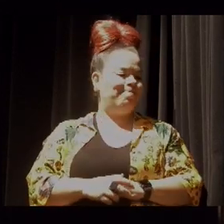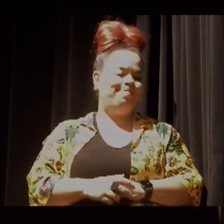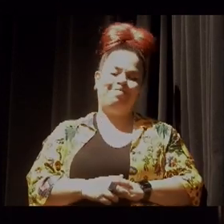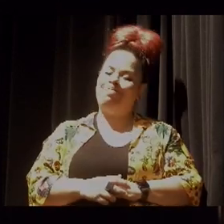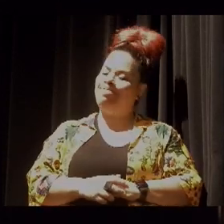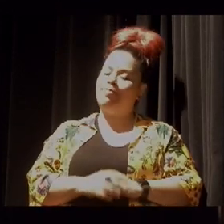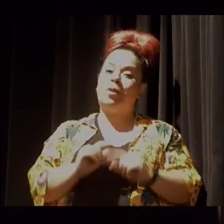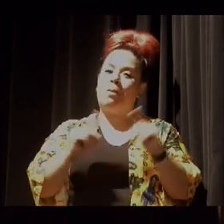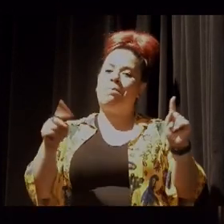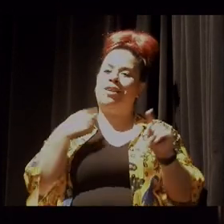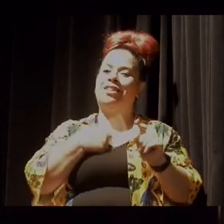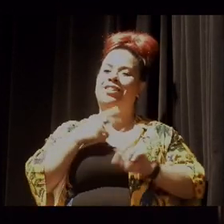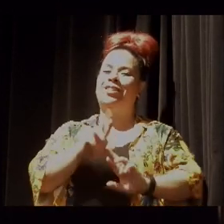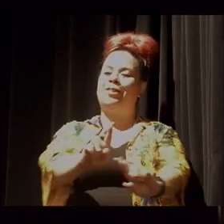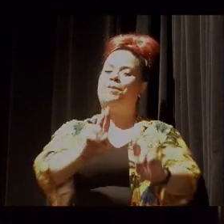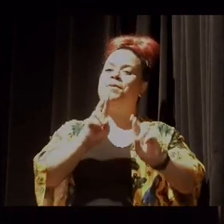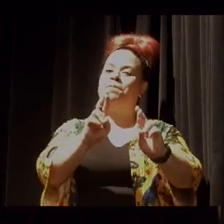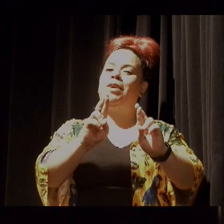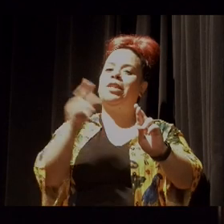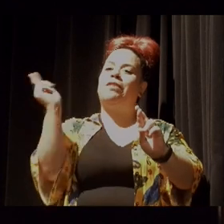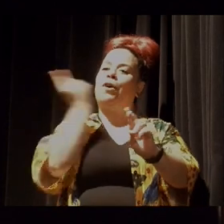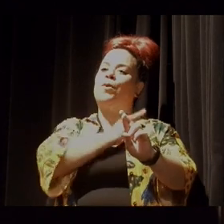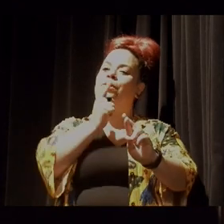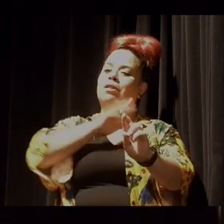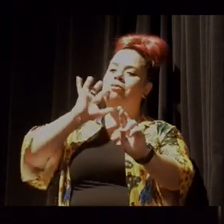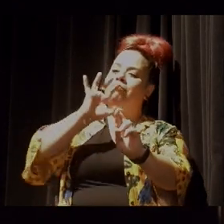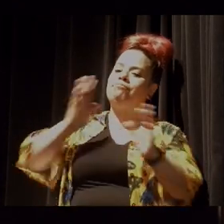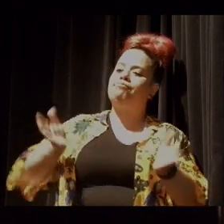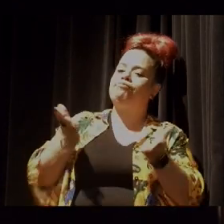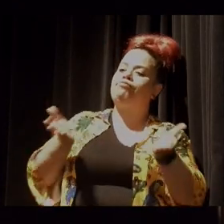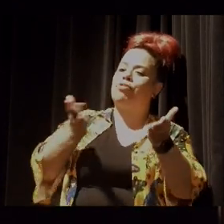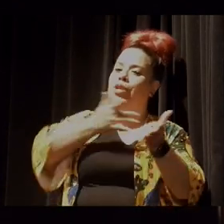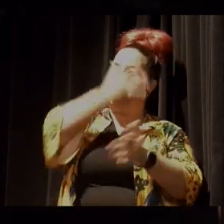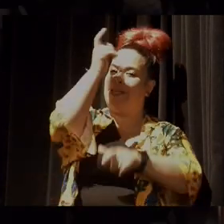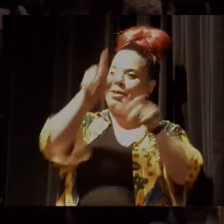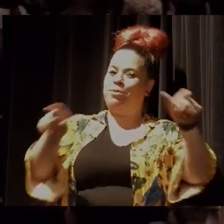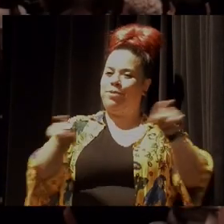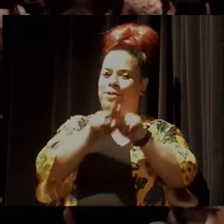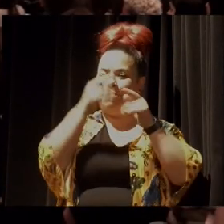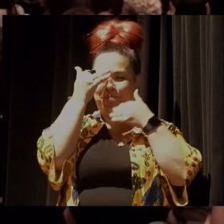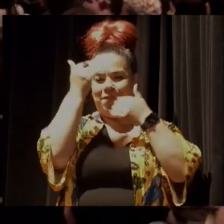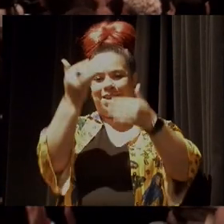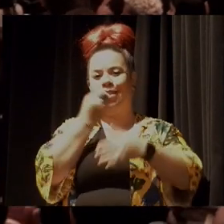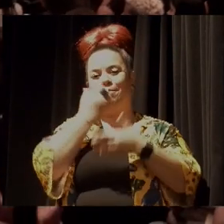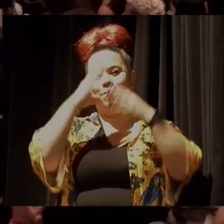está esperançoso de que temos um papel a cumprir. Obrigada, gente. Boa noite.